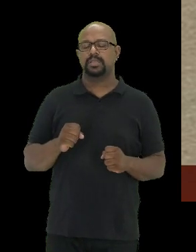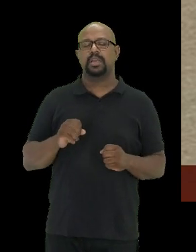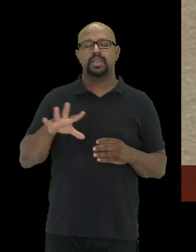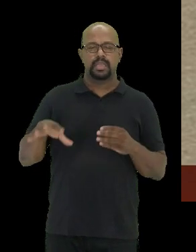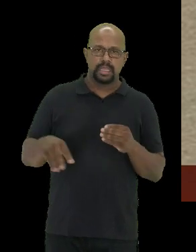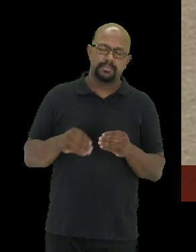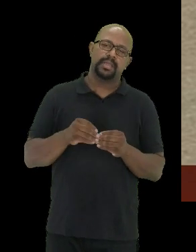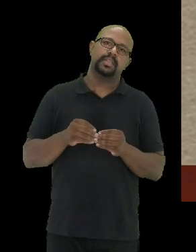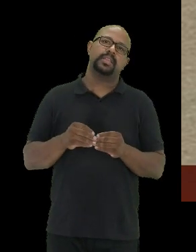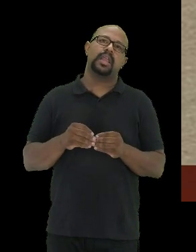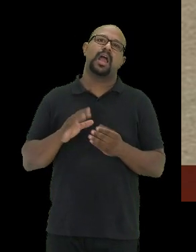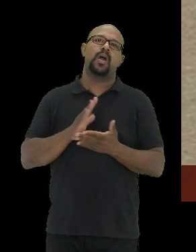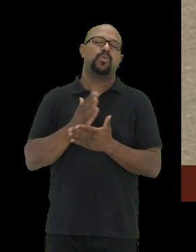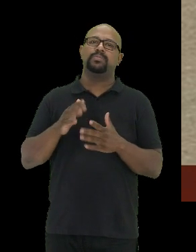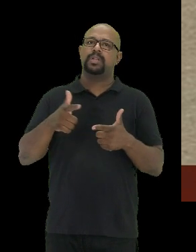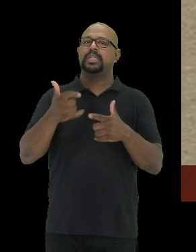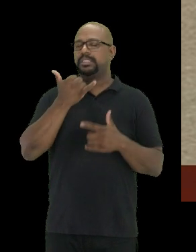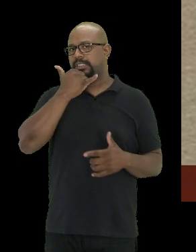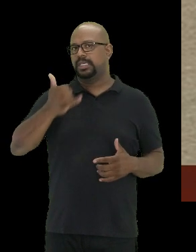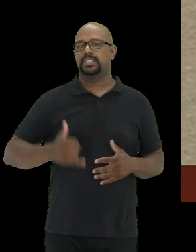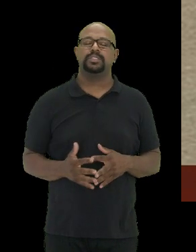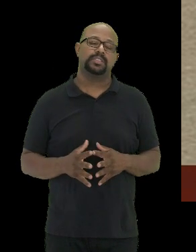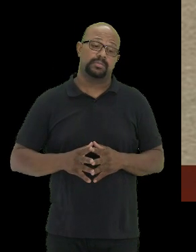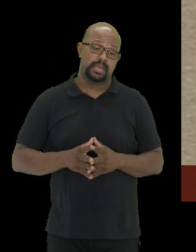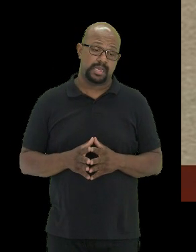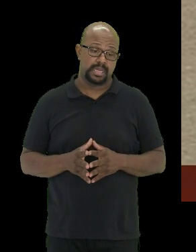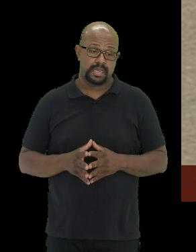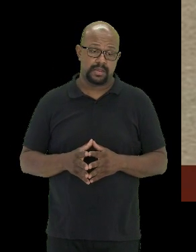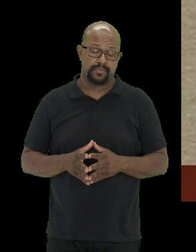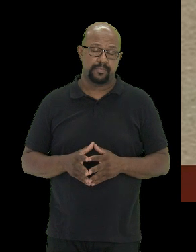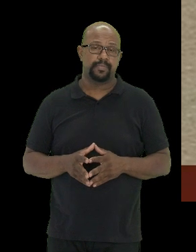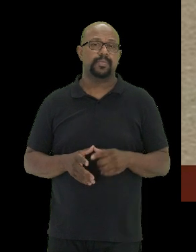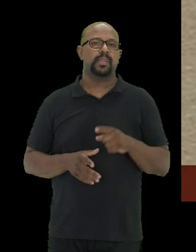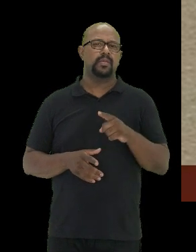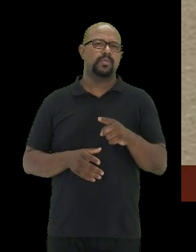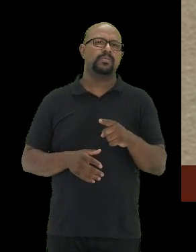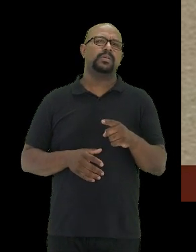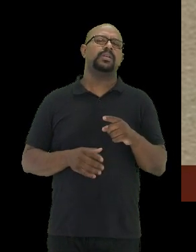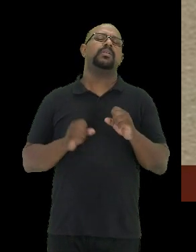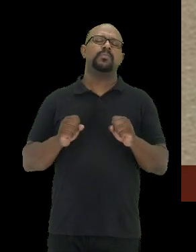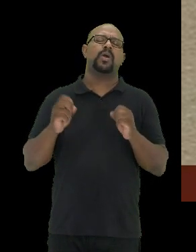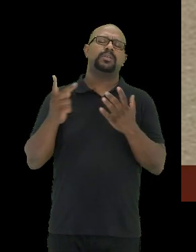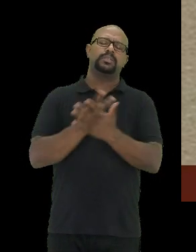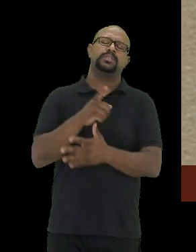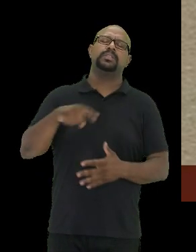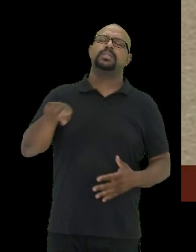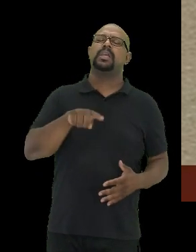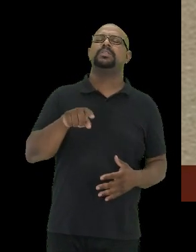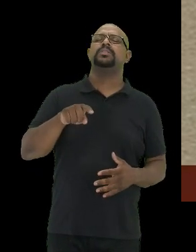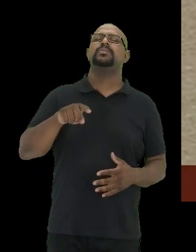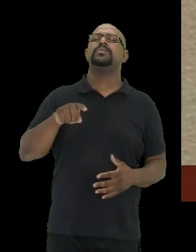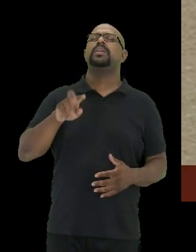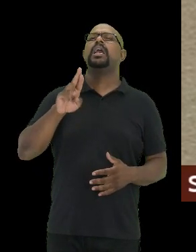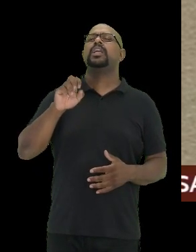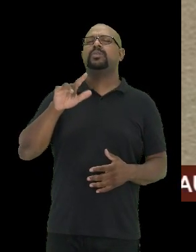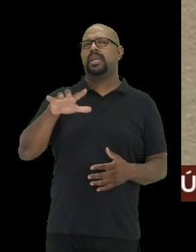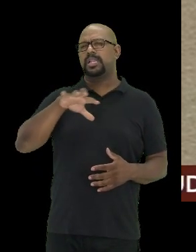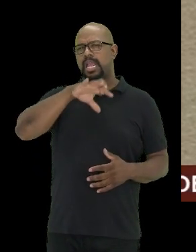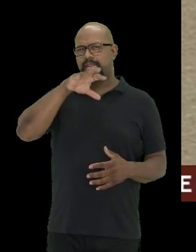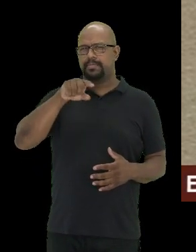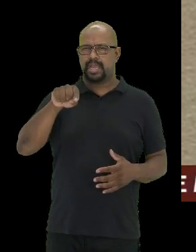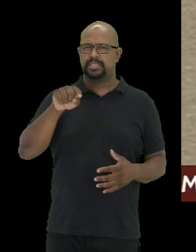incrementar o número de acessências. No efeito de casa-consequência, obviamente, na questão dos animais nos comentários,